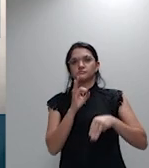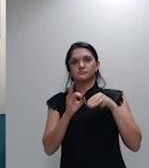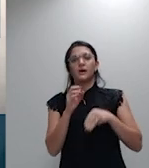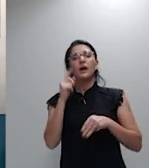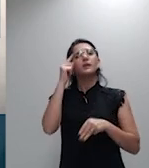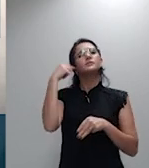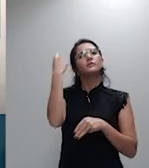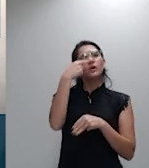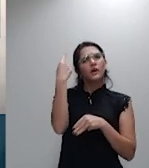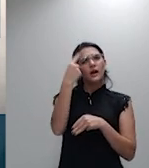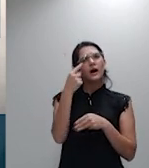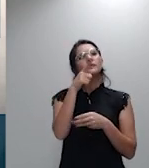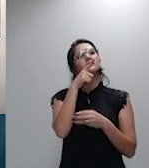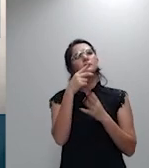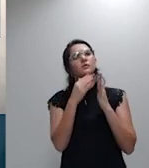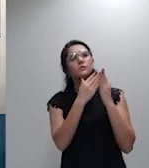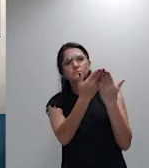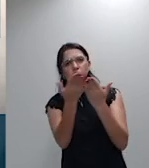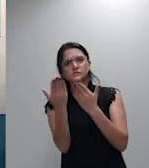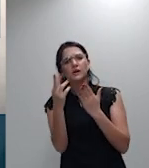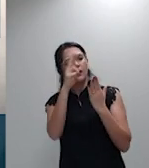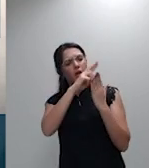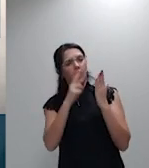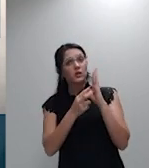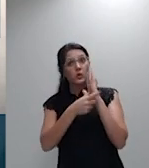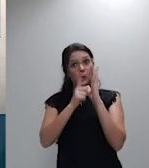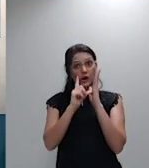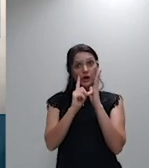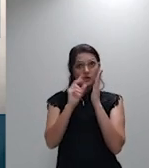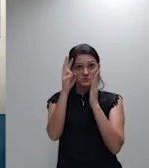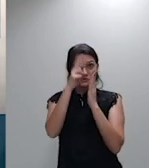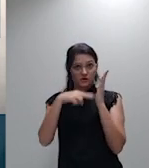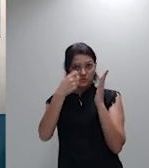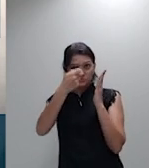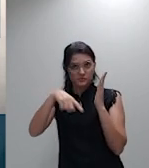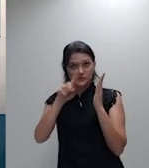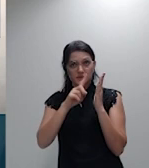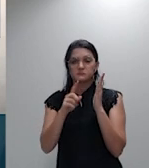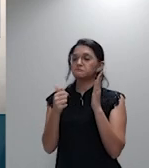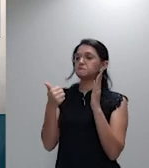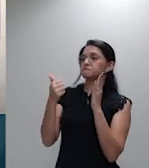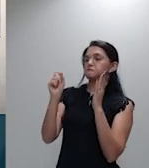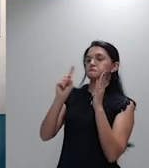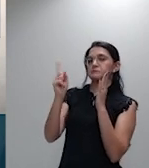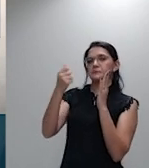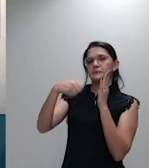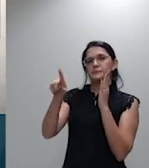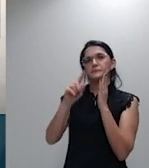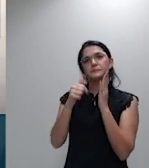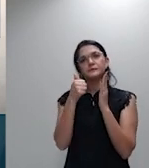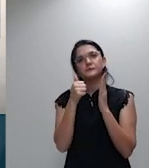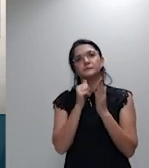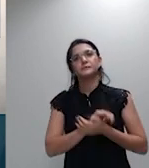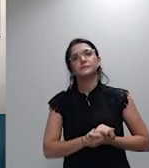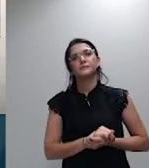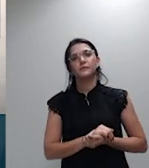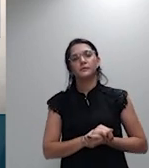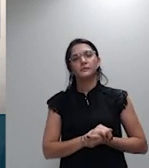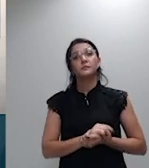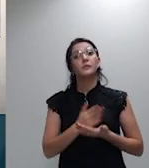recebemos com antecedência. Sim. De acordo. Então, iniciamos os debates.